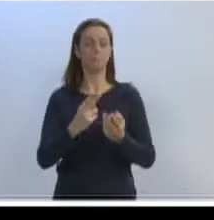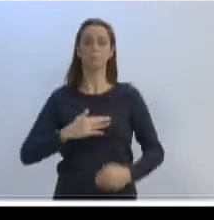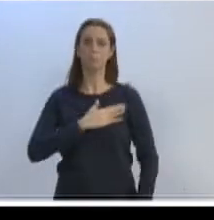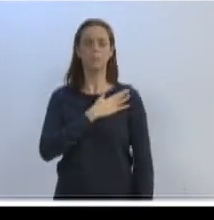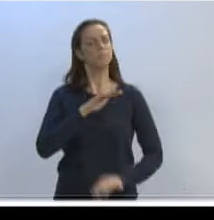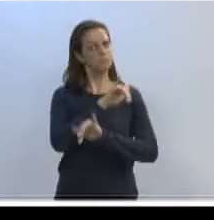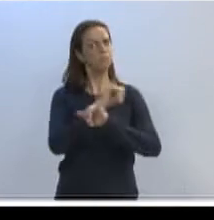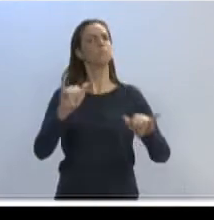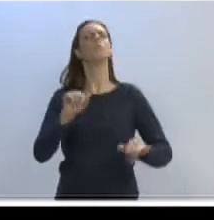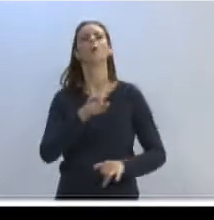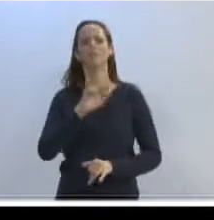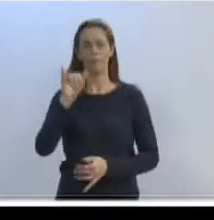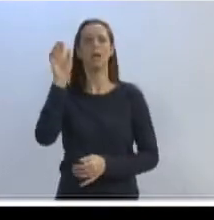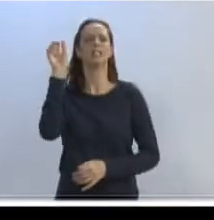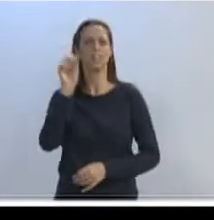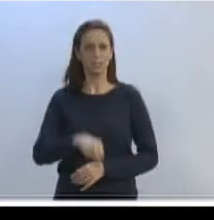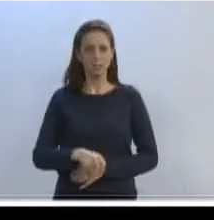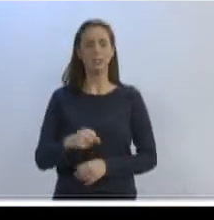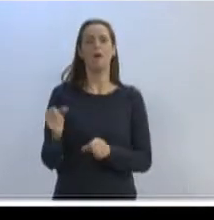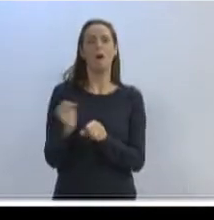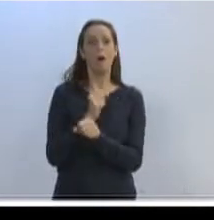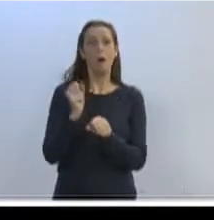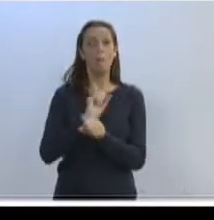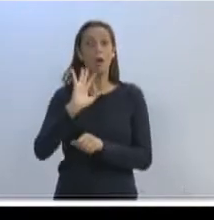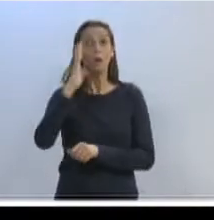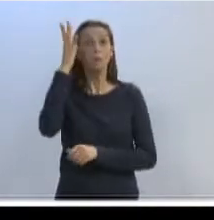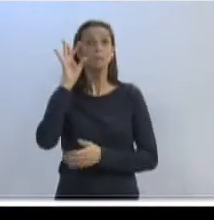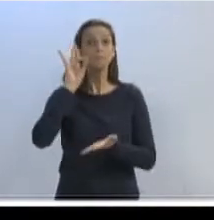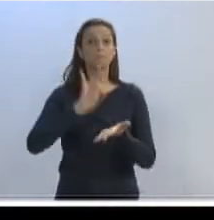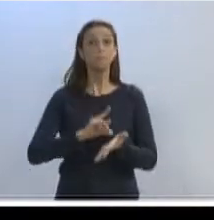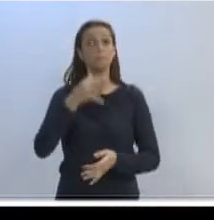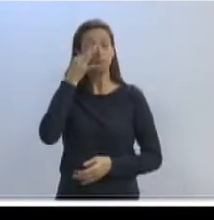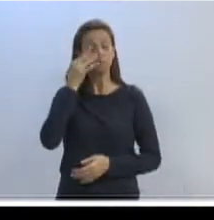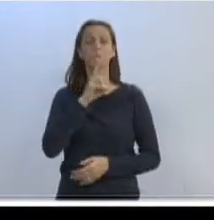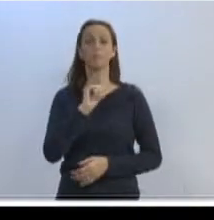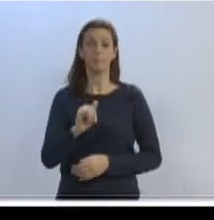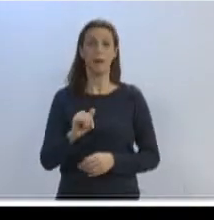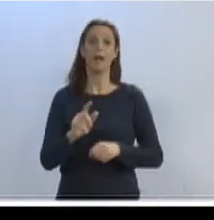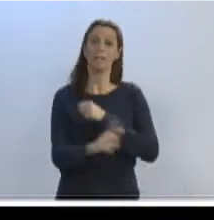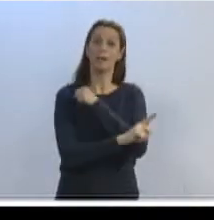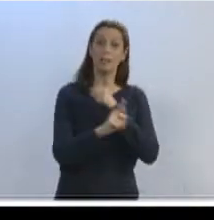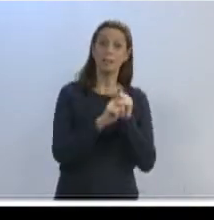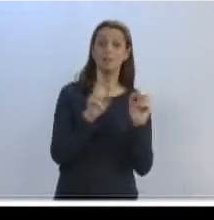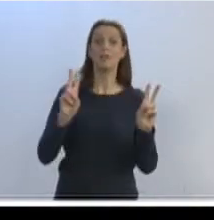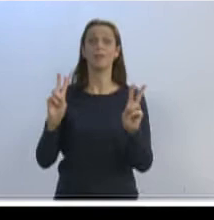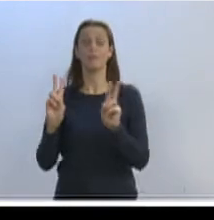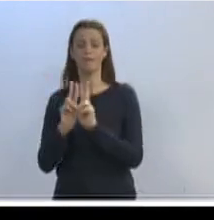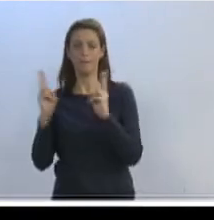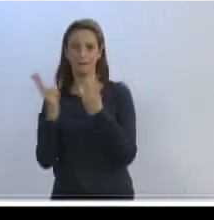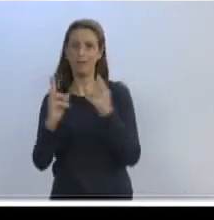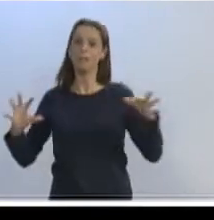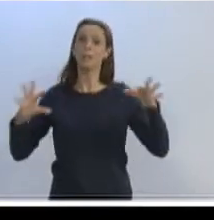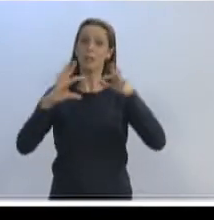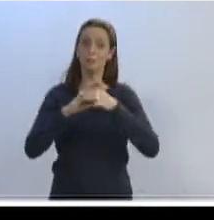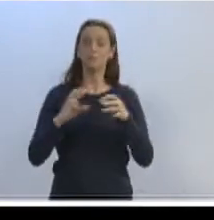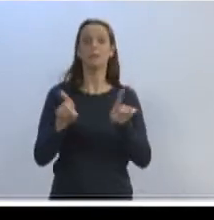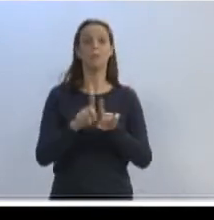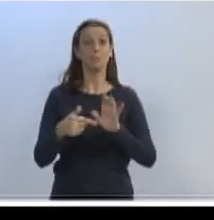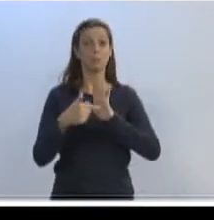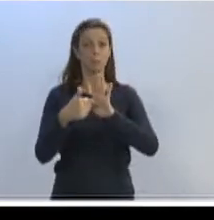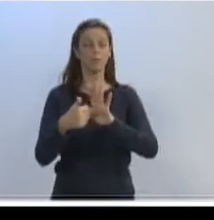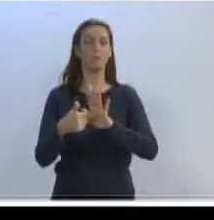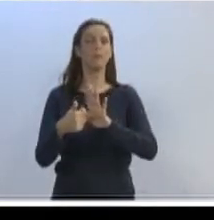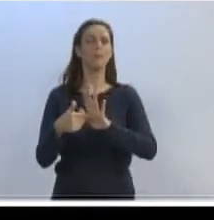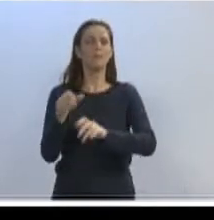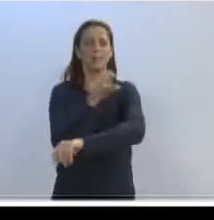declarou, vai tirar as grandes obras do papel. Confirmou que vai concluir a Ligação Velha Garcia. Mostrou para Itopava Seca e